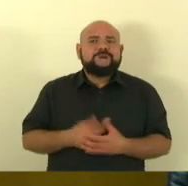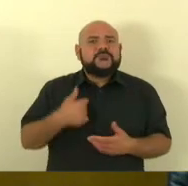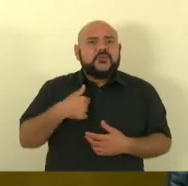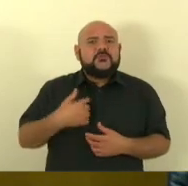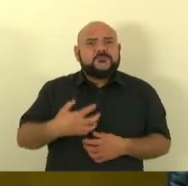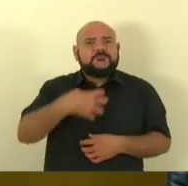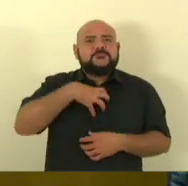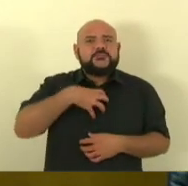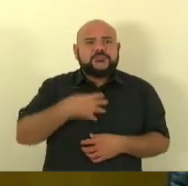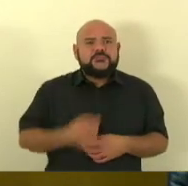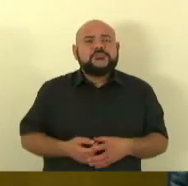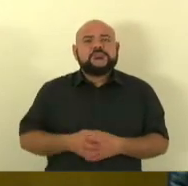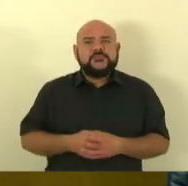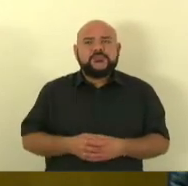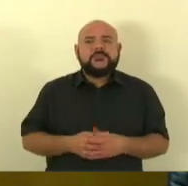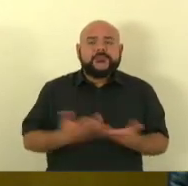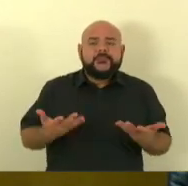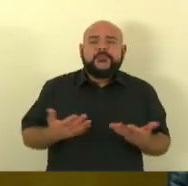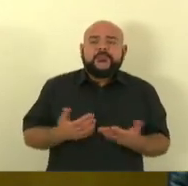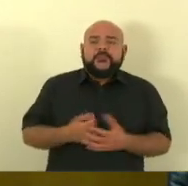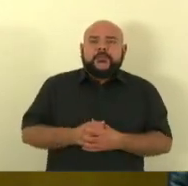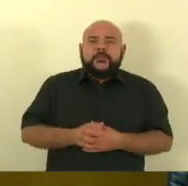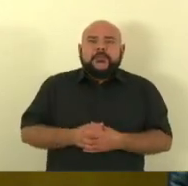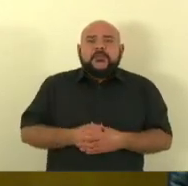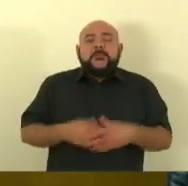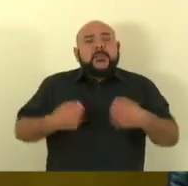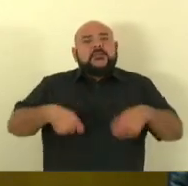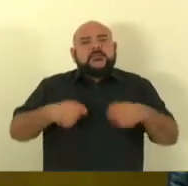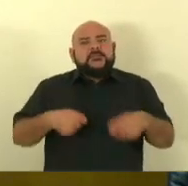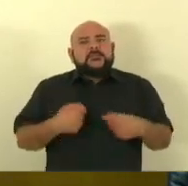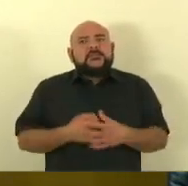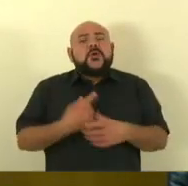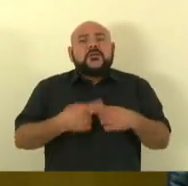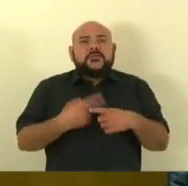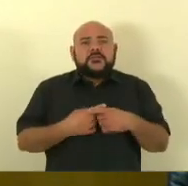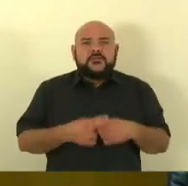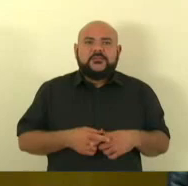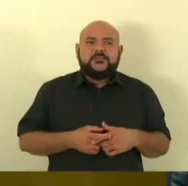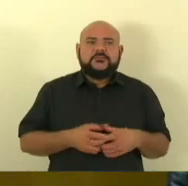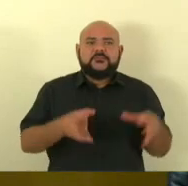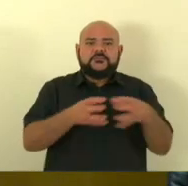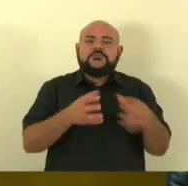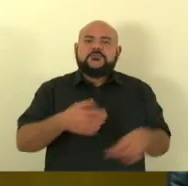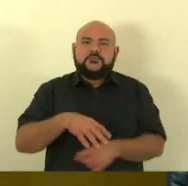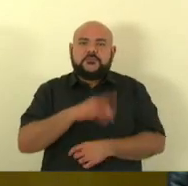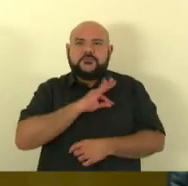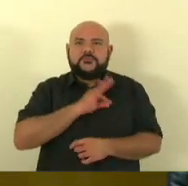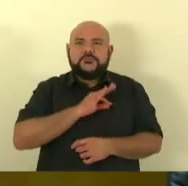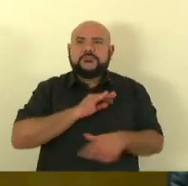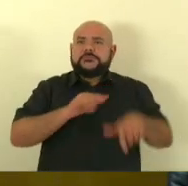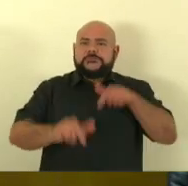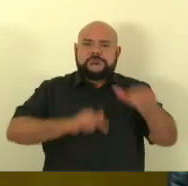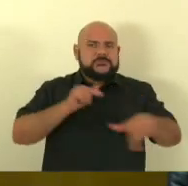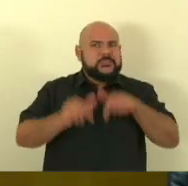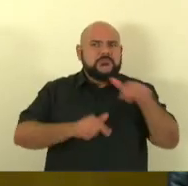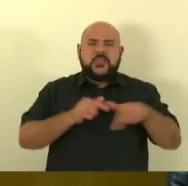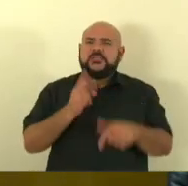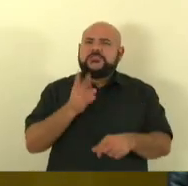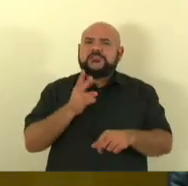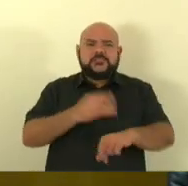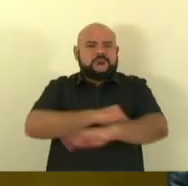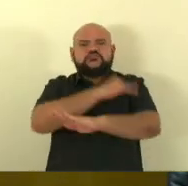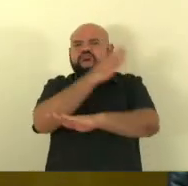corporação que presta relevante serviço durante 24 horas durante 365 dias e 6 horas a comunidade